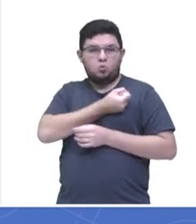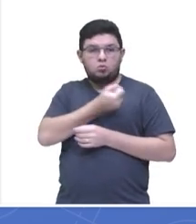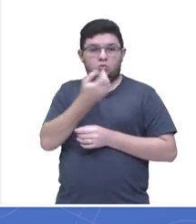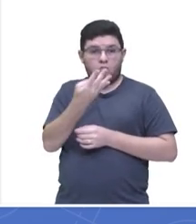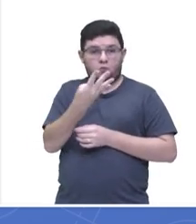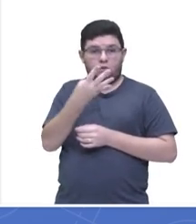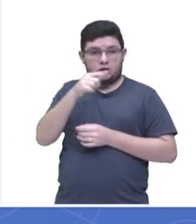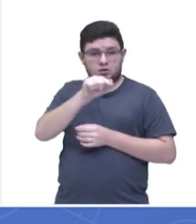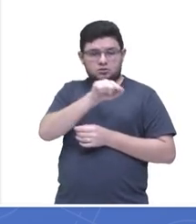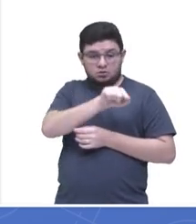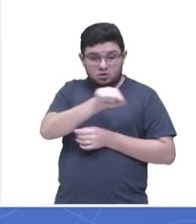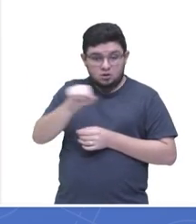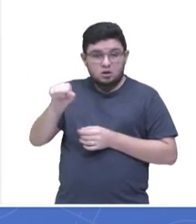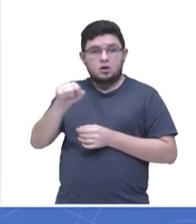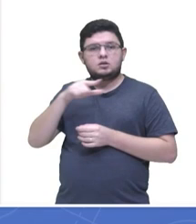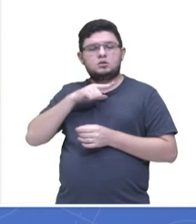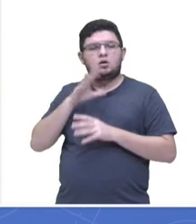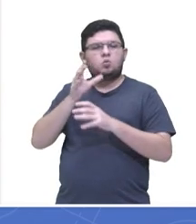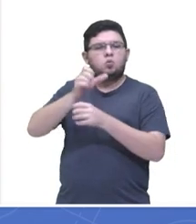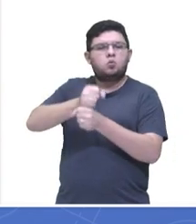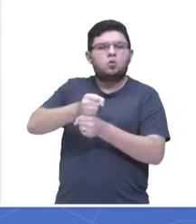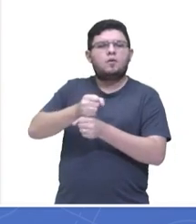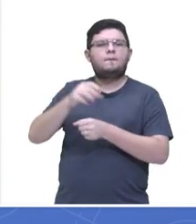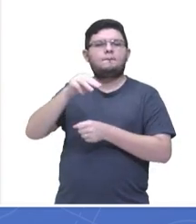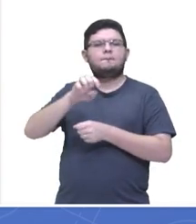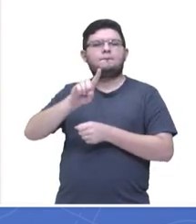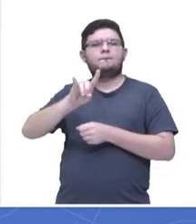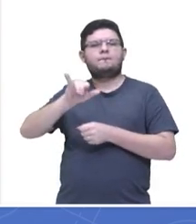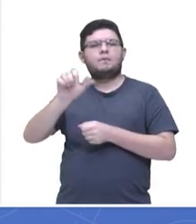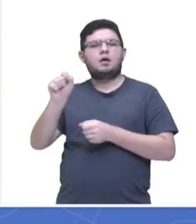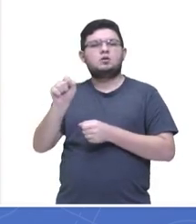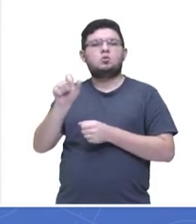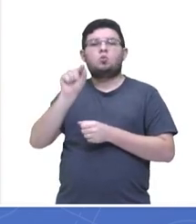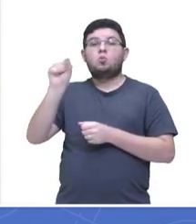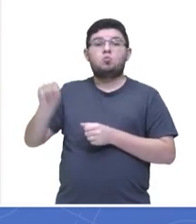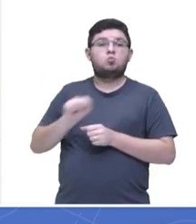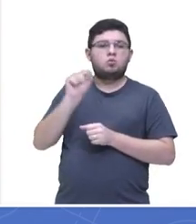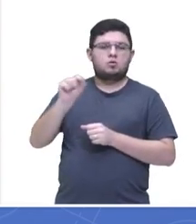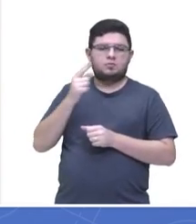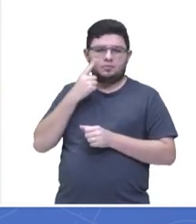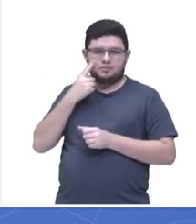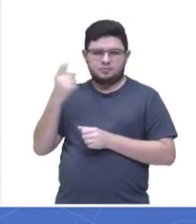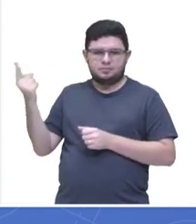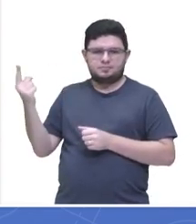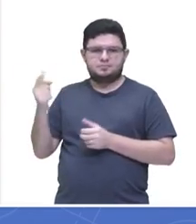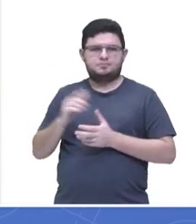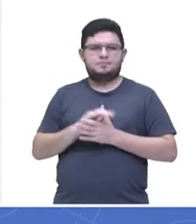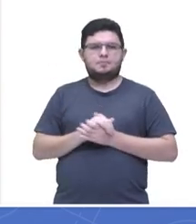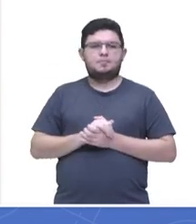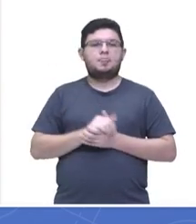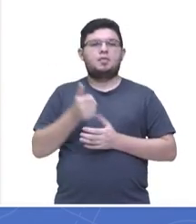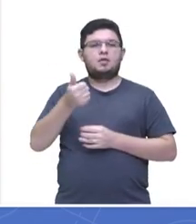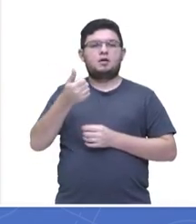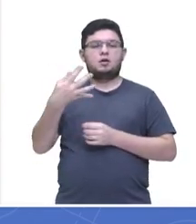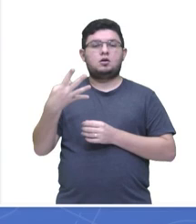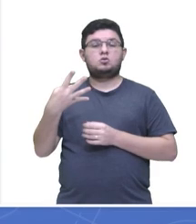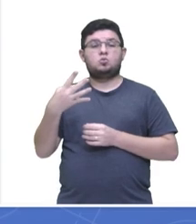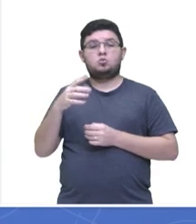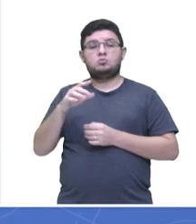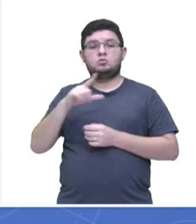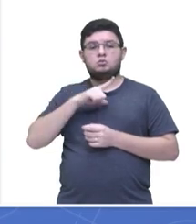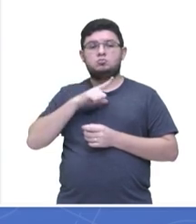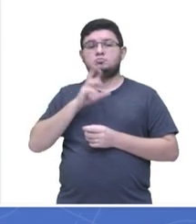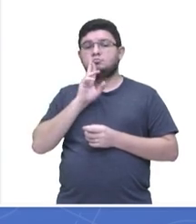de vocês em relação a essa questão. Vejamos. Questão de número 14. Eu tenho aqui a